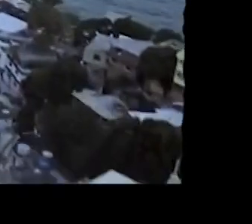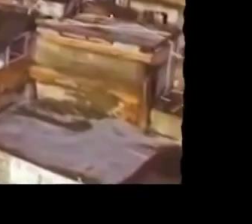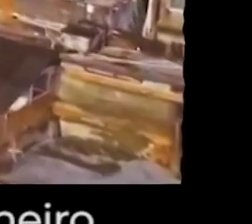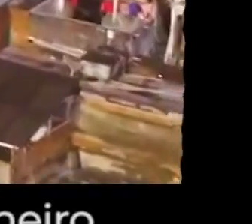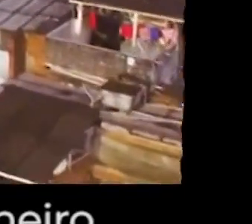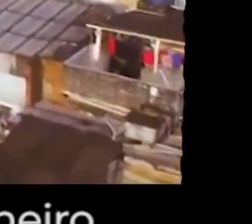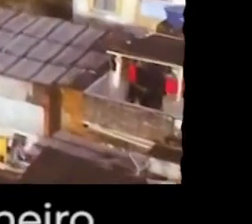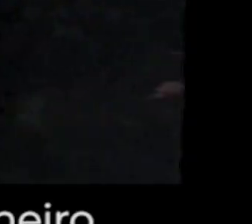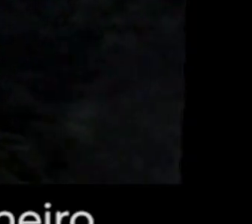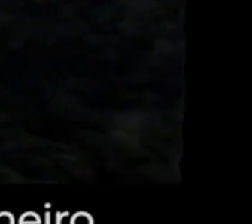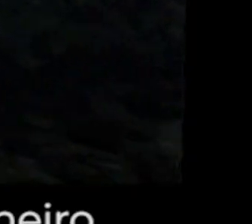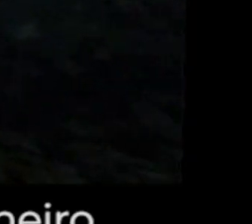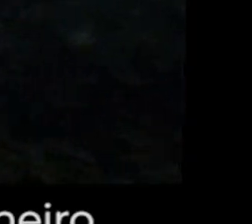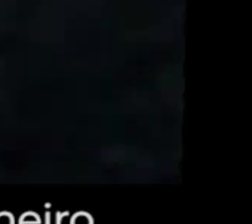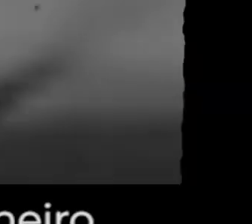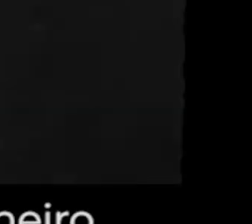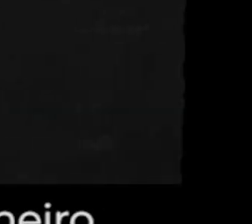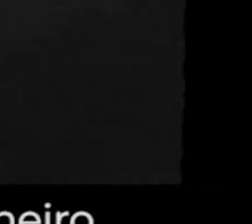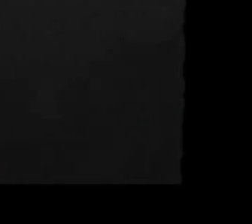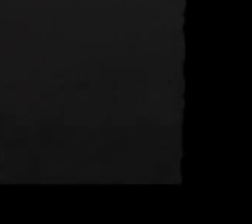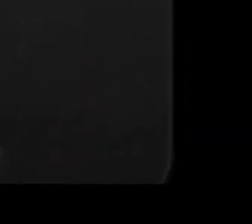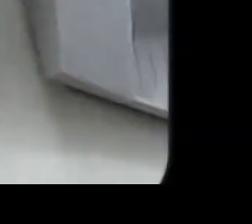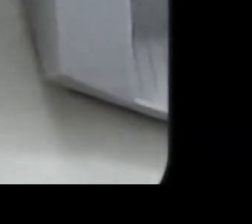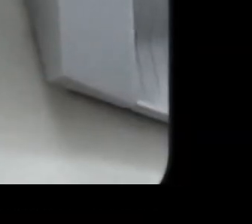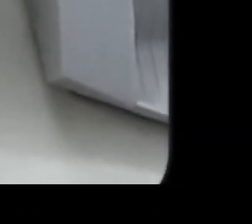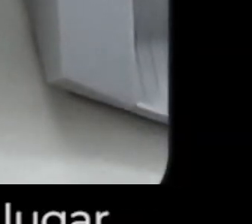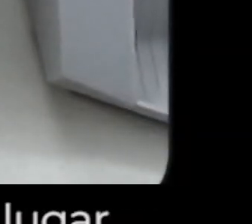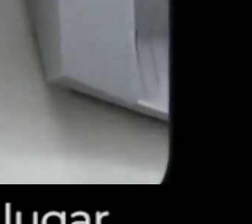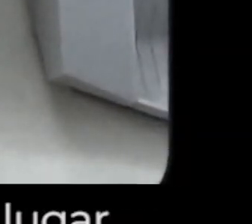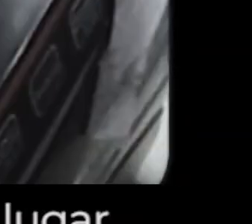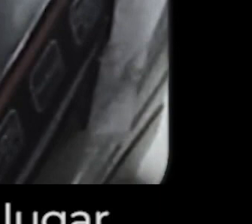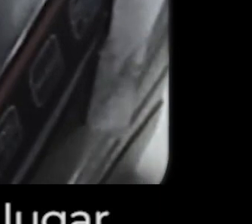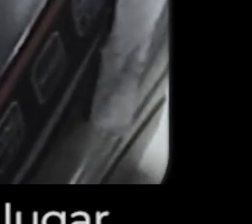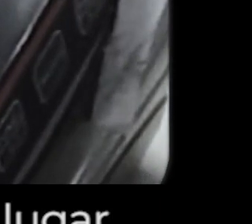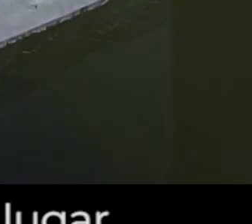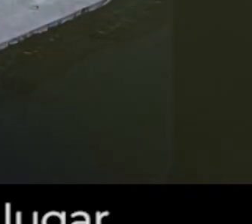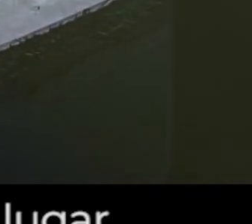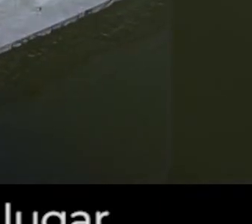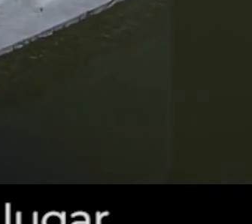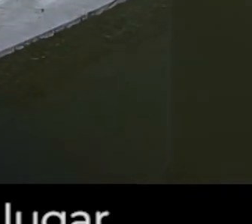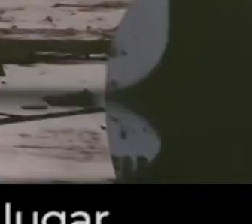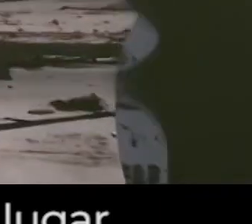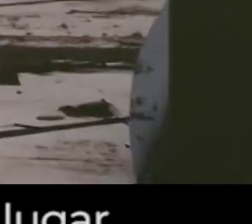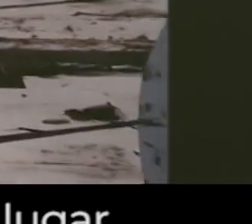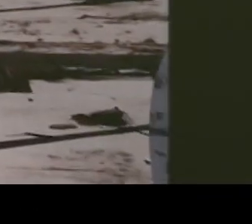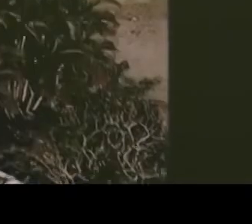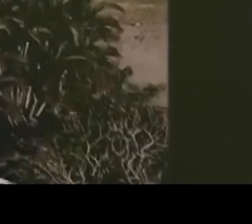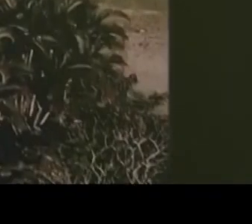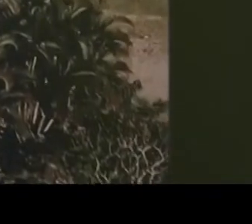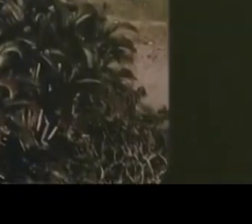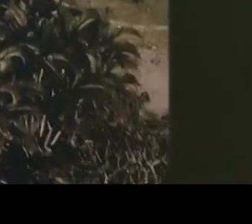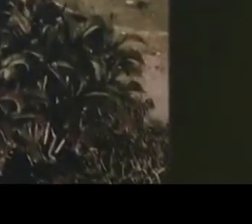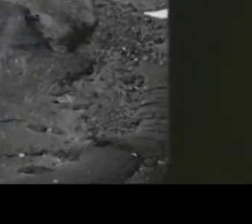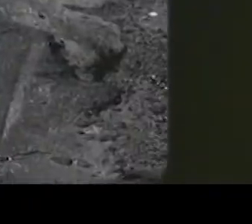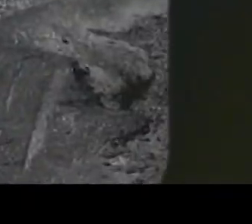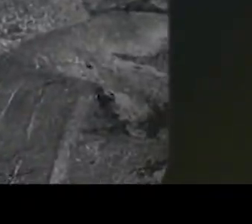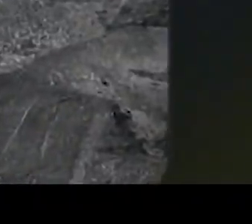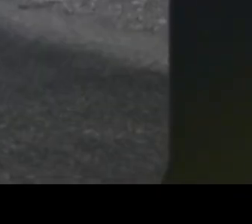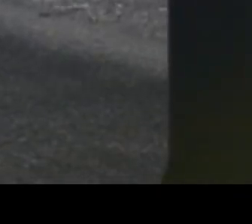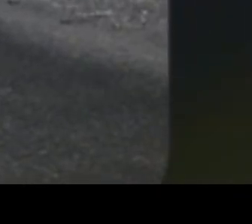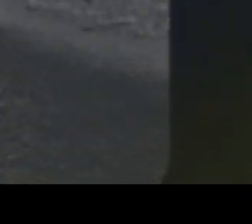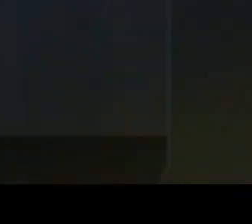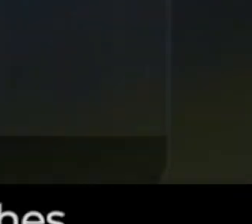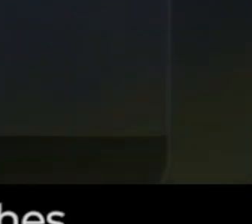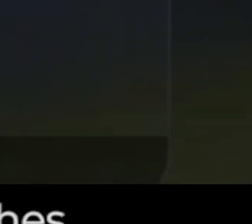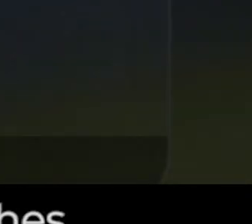vivemos a maior corrupção da história da cidade do Rio de Janeiro. Roubaram o nosso dinheiro de tudo quanto foi lugar. Roubaram do